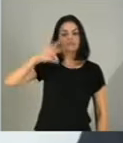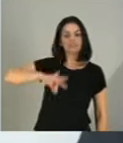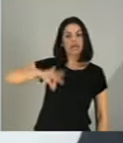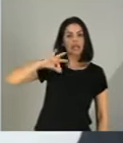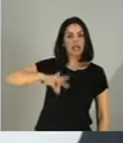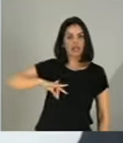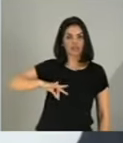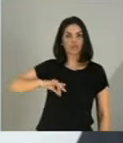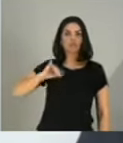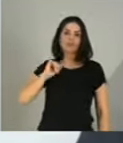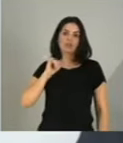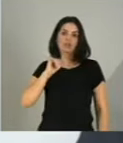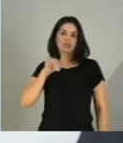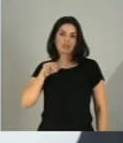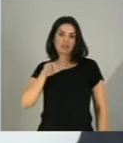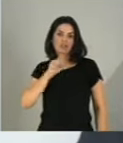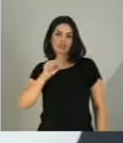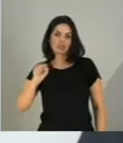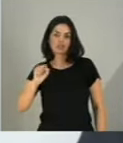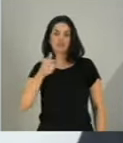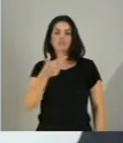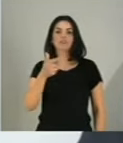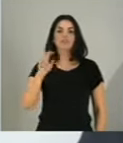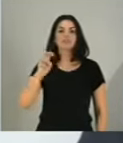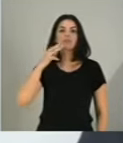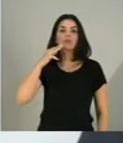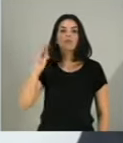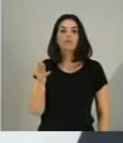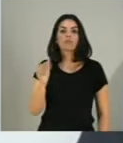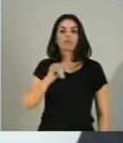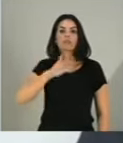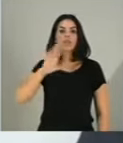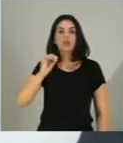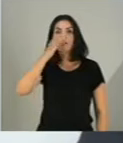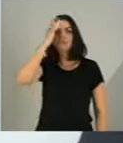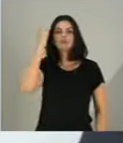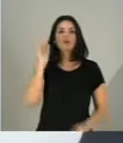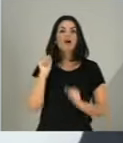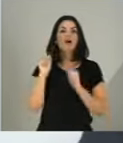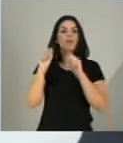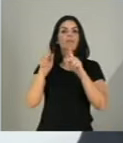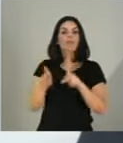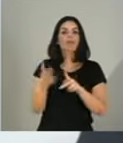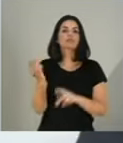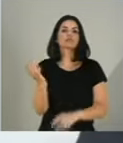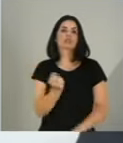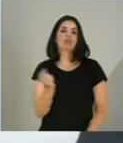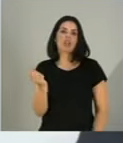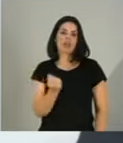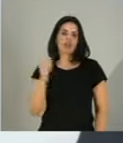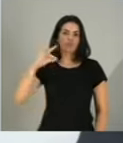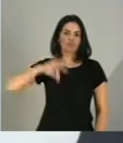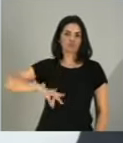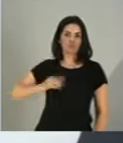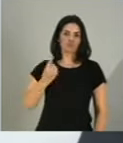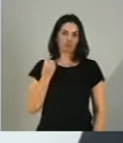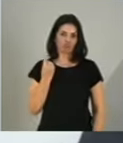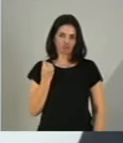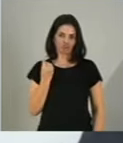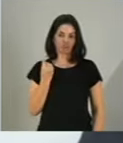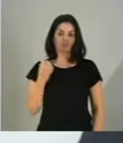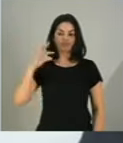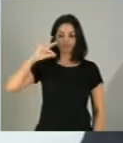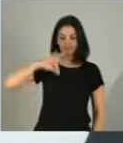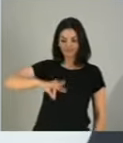INSS, são 25 milhões de aposentados que recebem o salário mínimo. Direto ou indiretamente, o salário